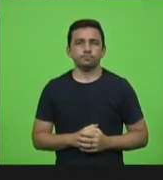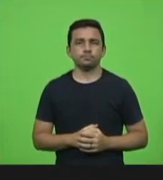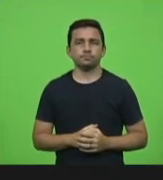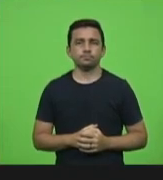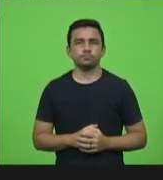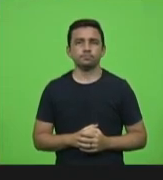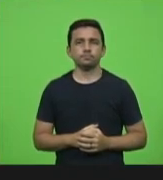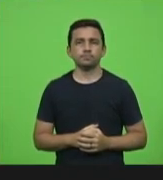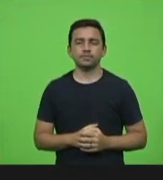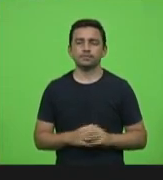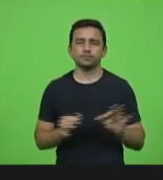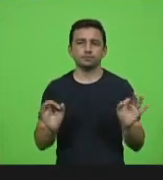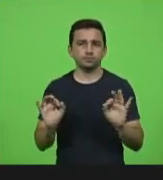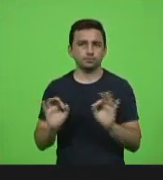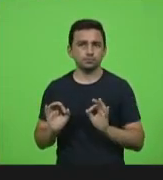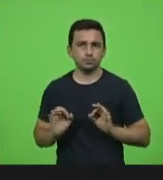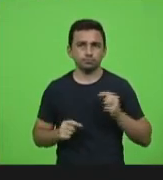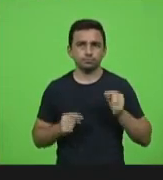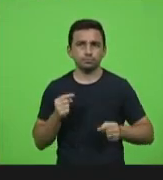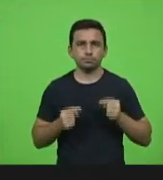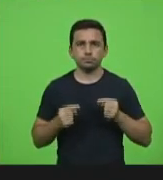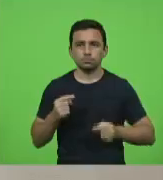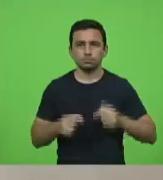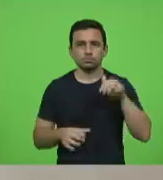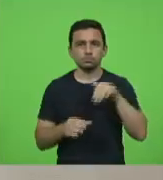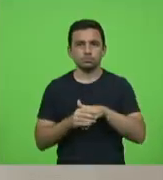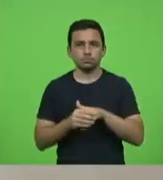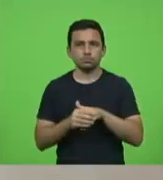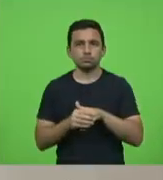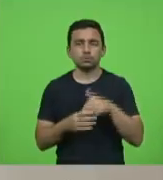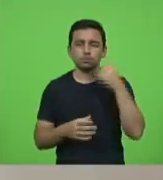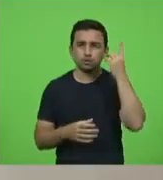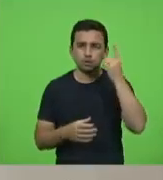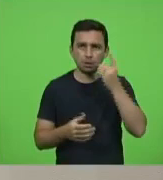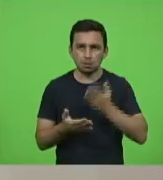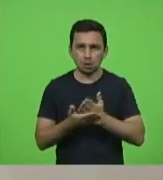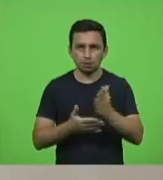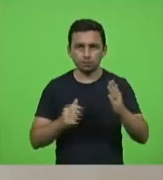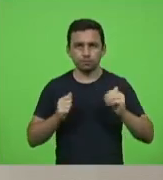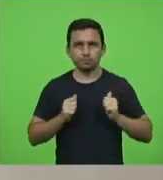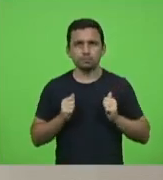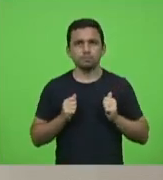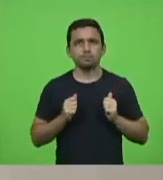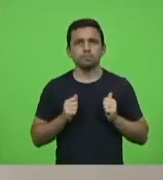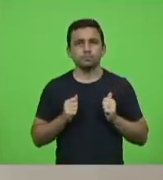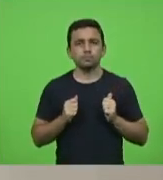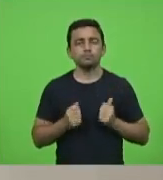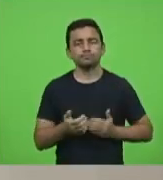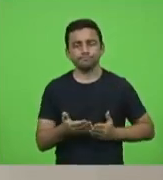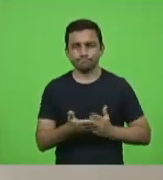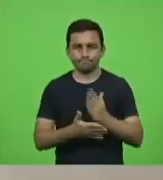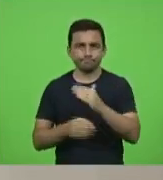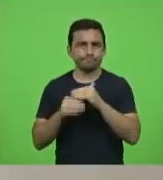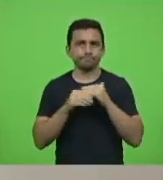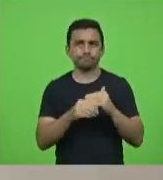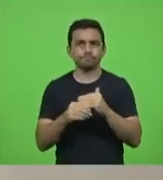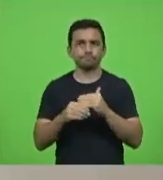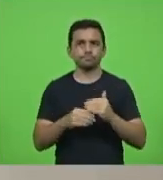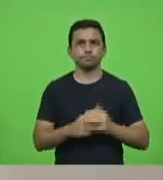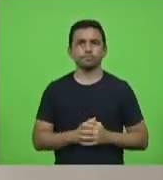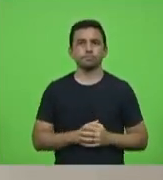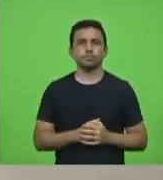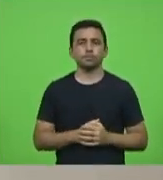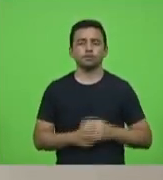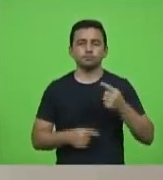não havendo mais quem queira discutir em votação deputados que aprovam permaneça como se encontra aprovado por unanimidade